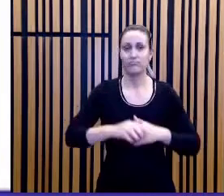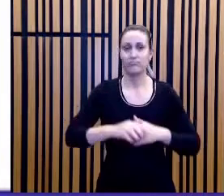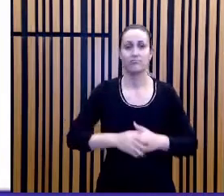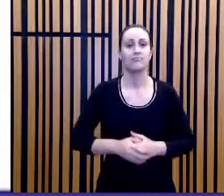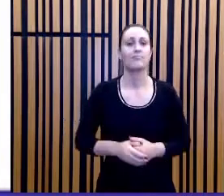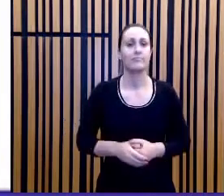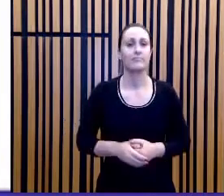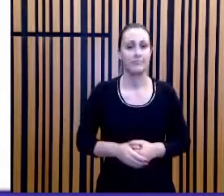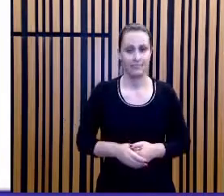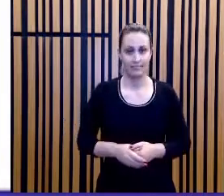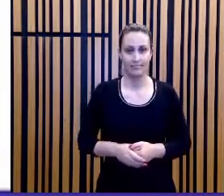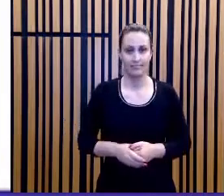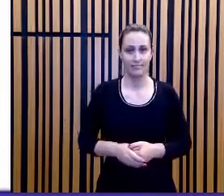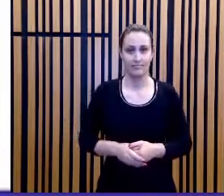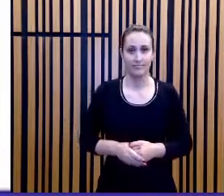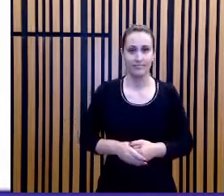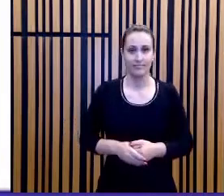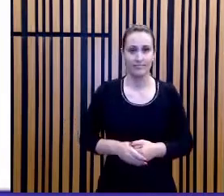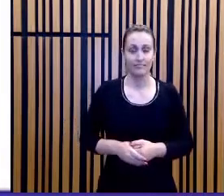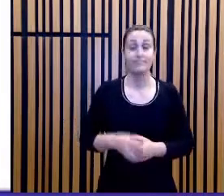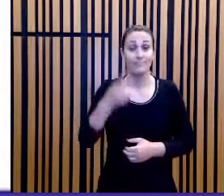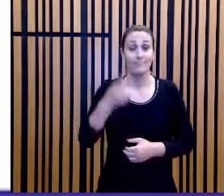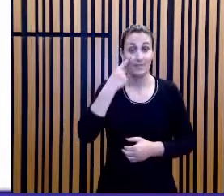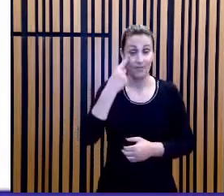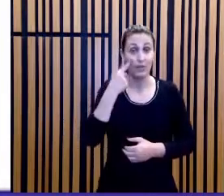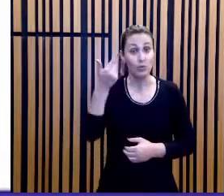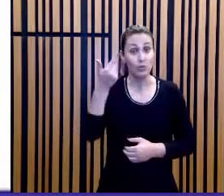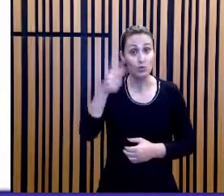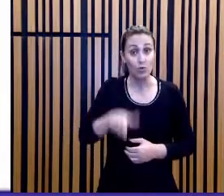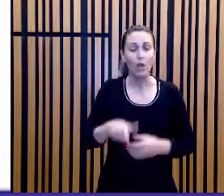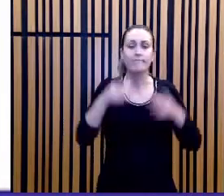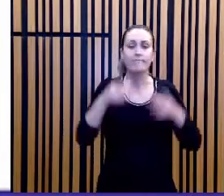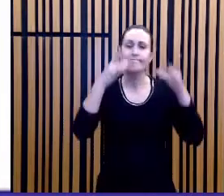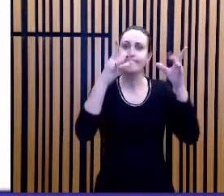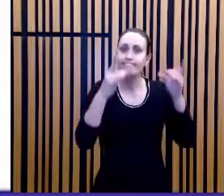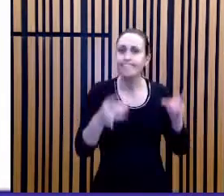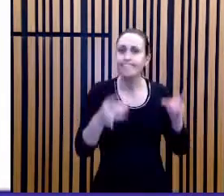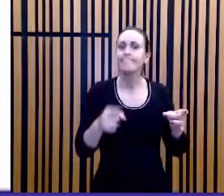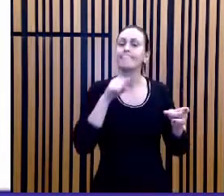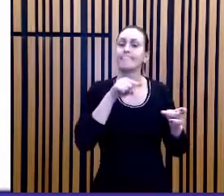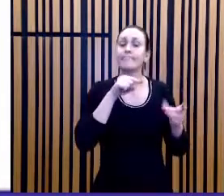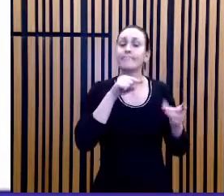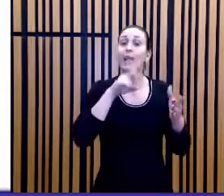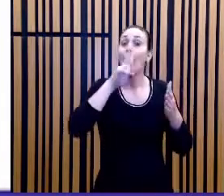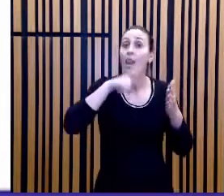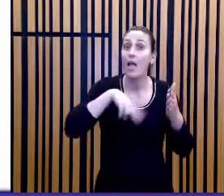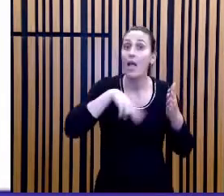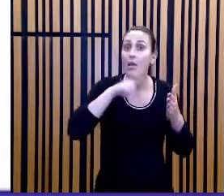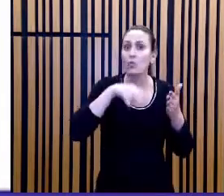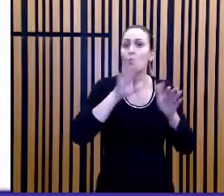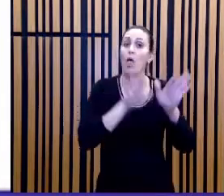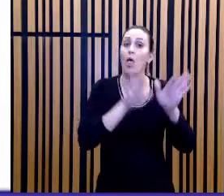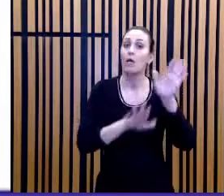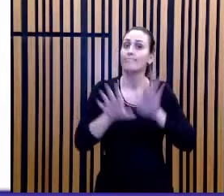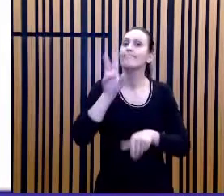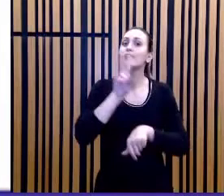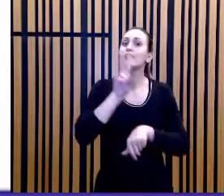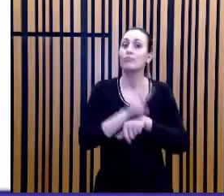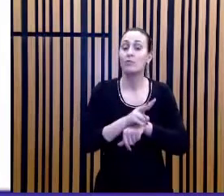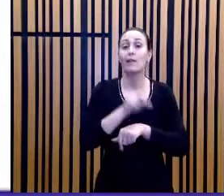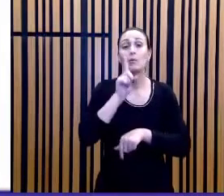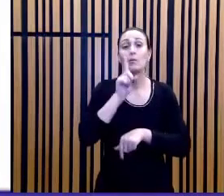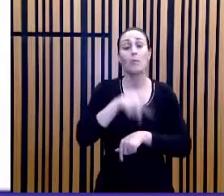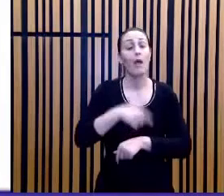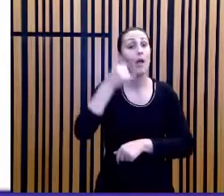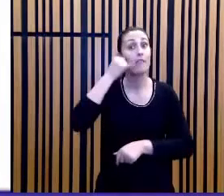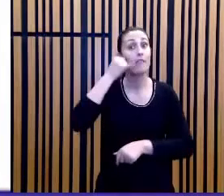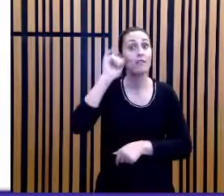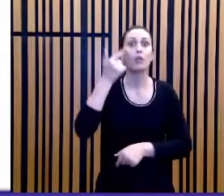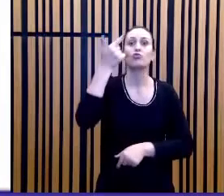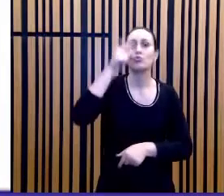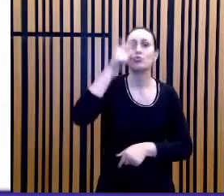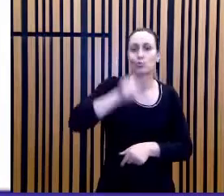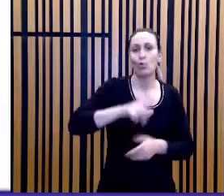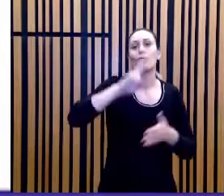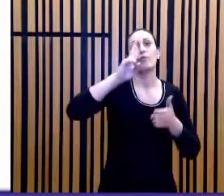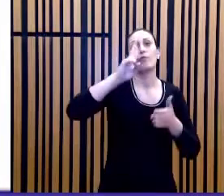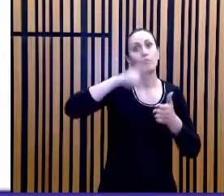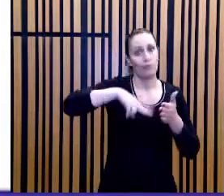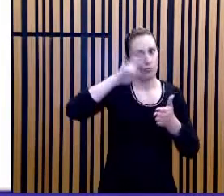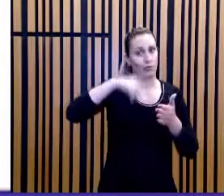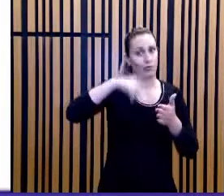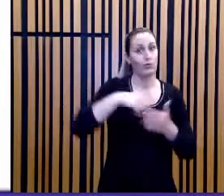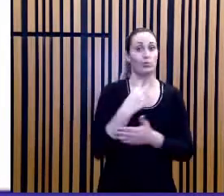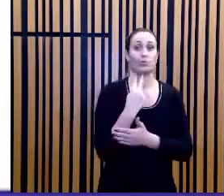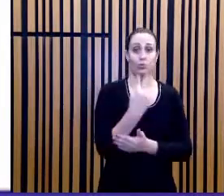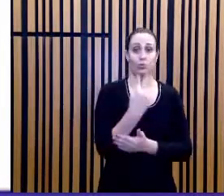Tudo bem? De novo, leitura cuidadosa do enunciado para evitar de ter que ler o enunciado duas